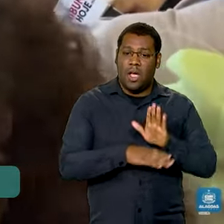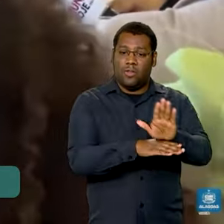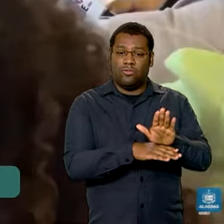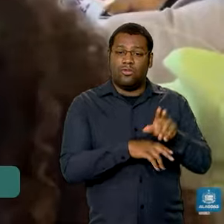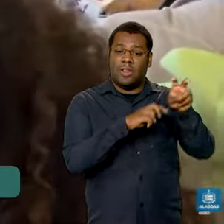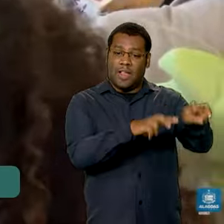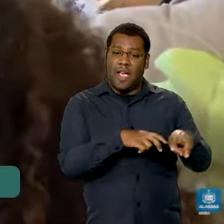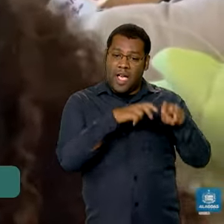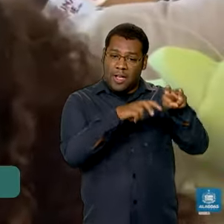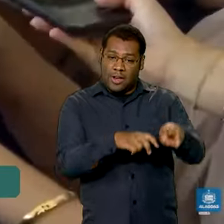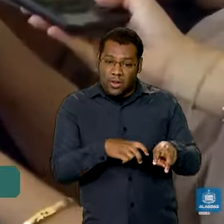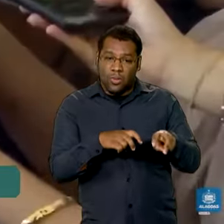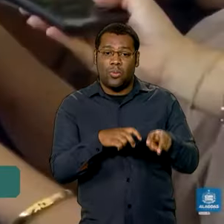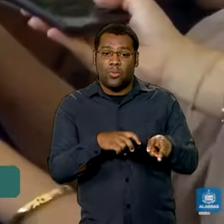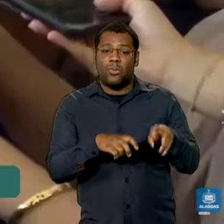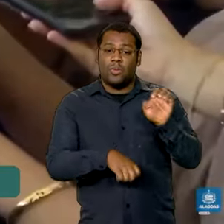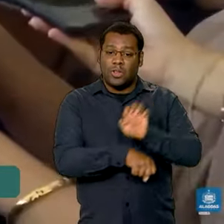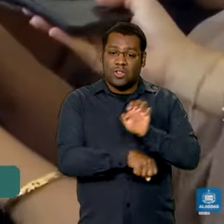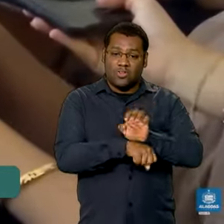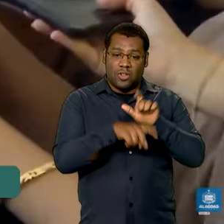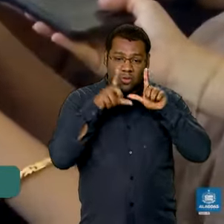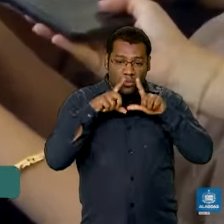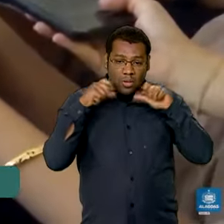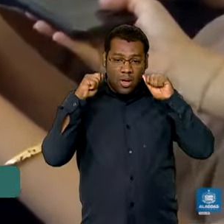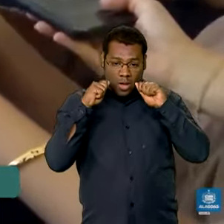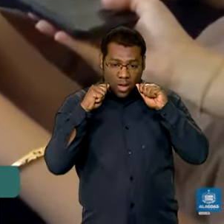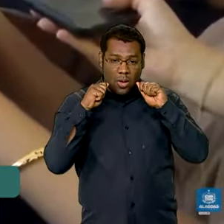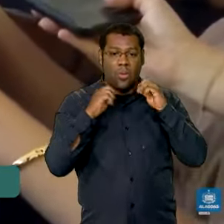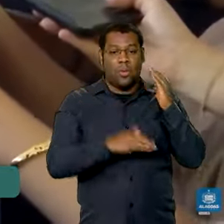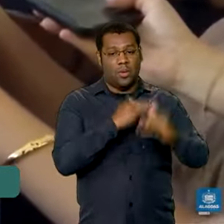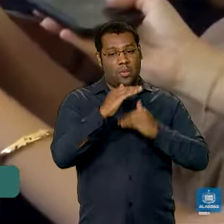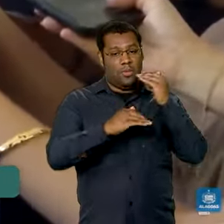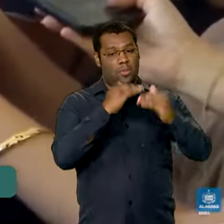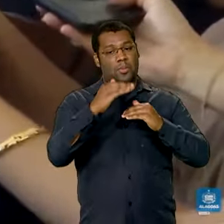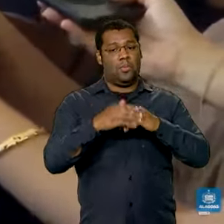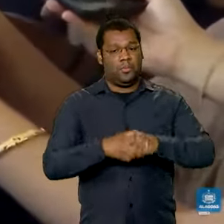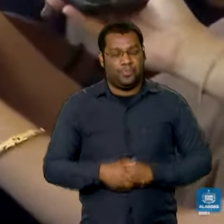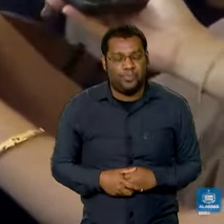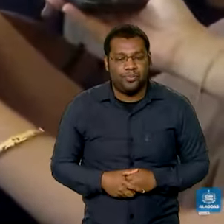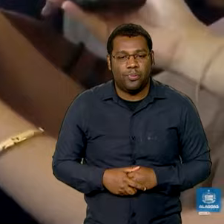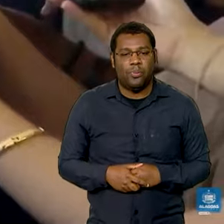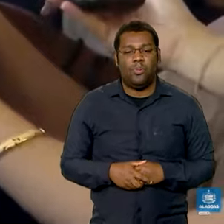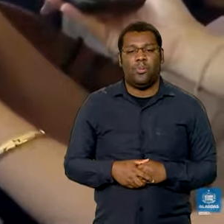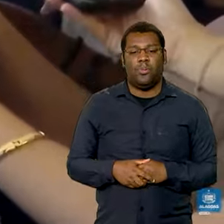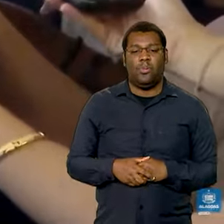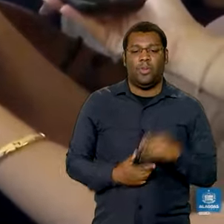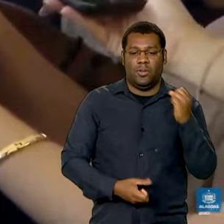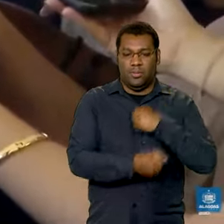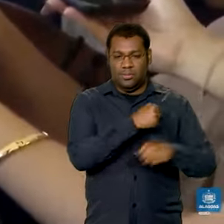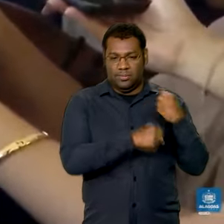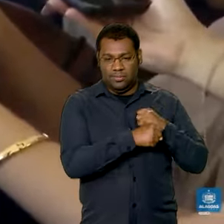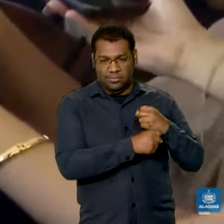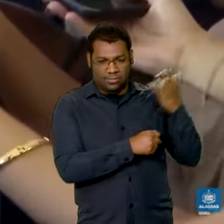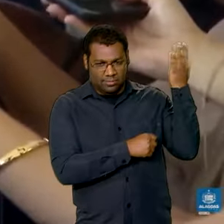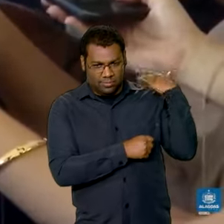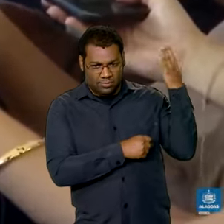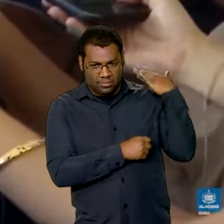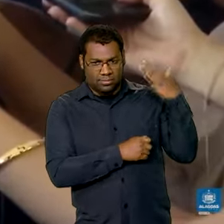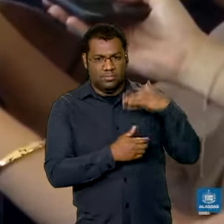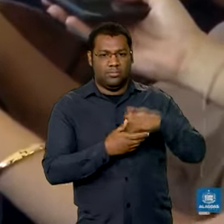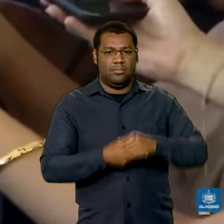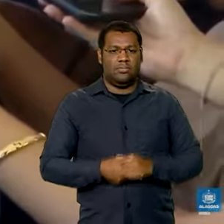que cresce muito e ajuda o Estado a avançar. A gente está liberando um primeiro bloco, na verdade, o ano passado já tivemos liberações,